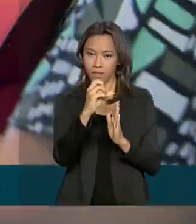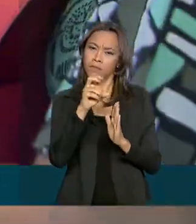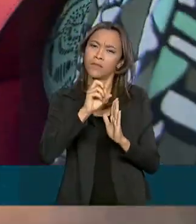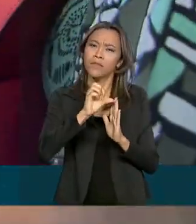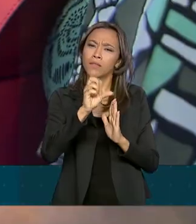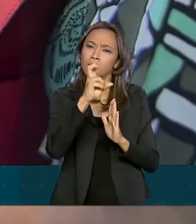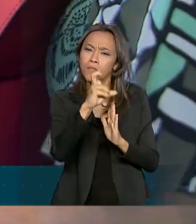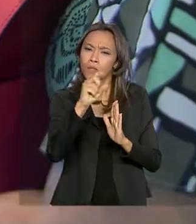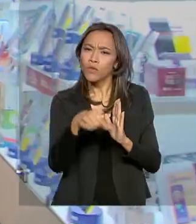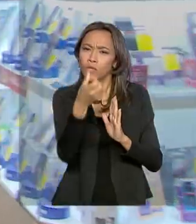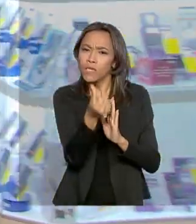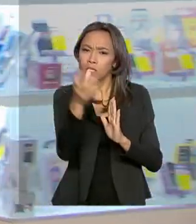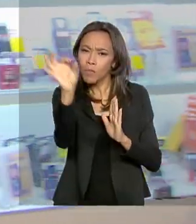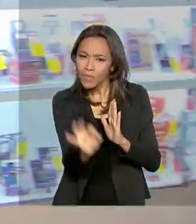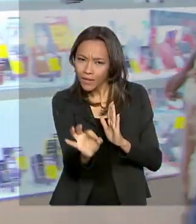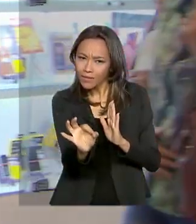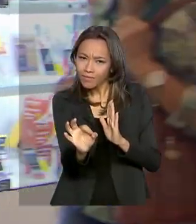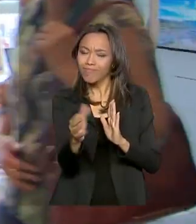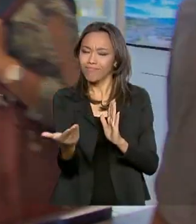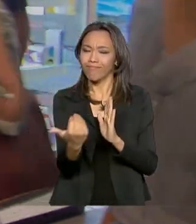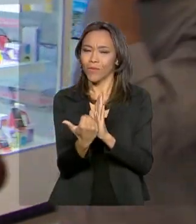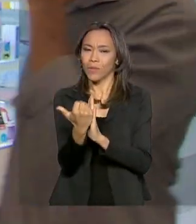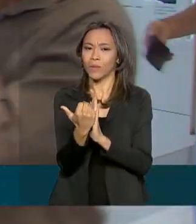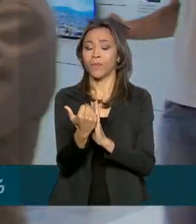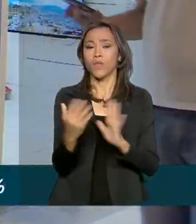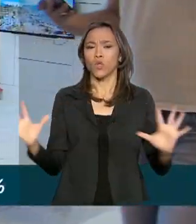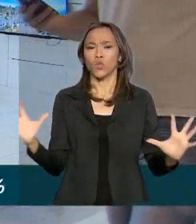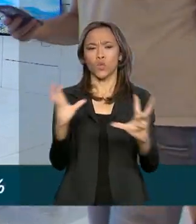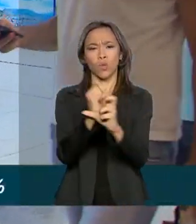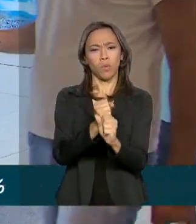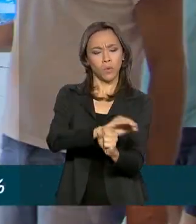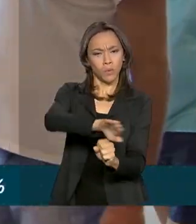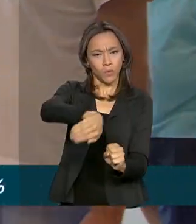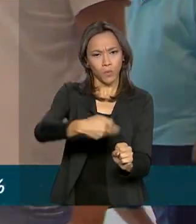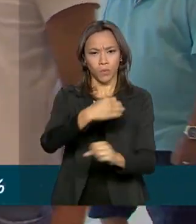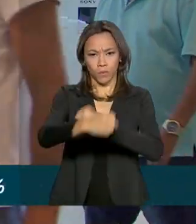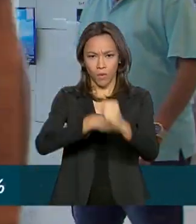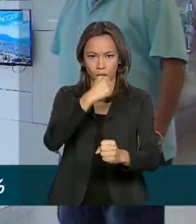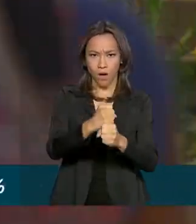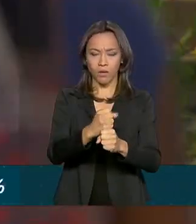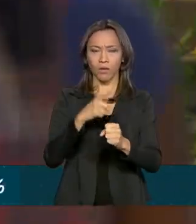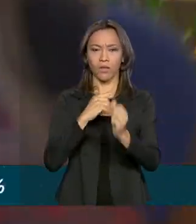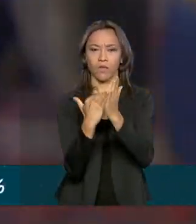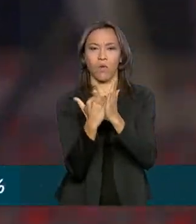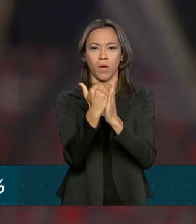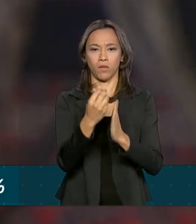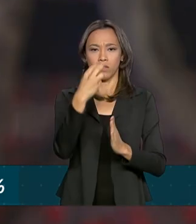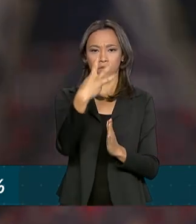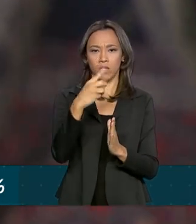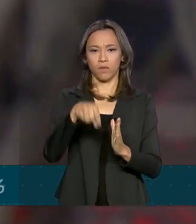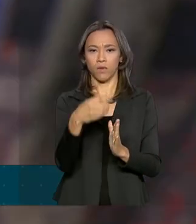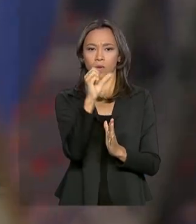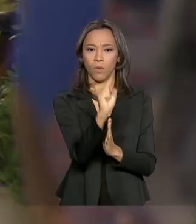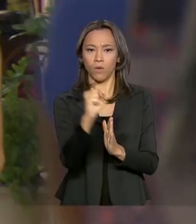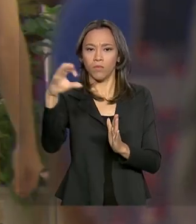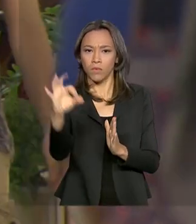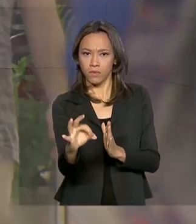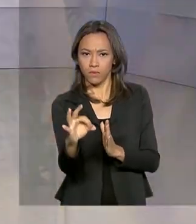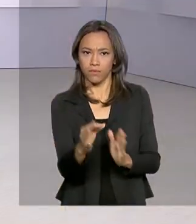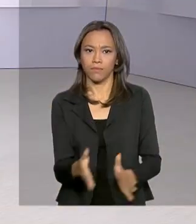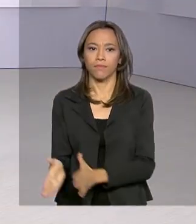taxa positiva consecutiva. No acumulado do ano, o indicador registrou aumento de 3,8%.